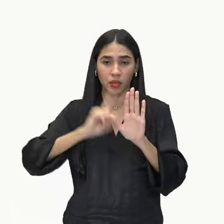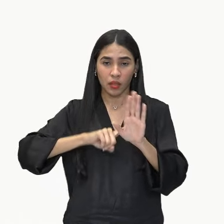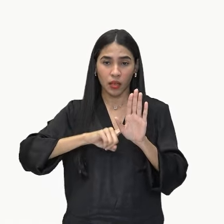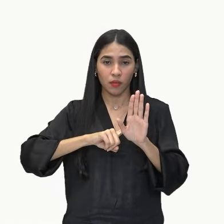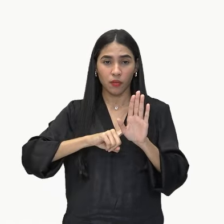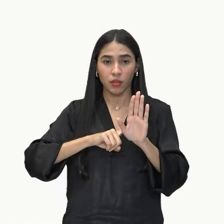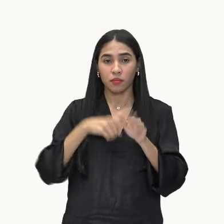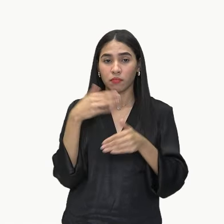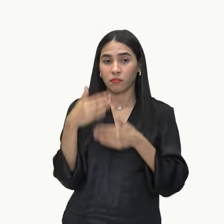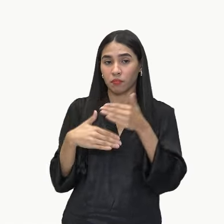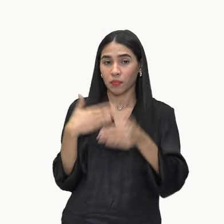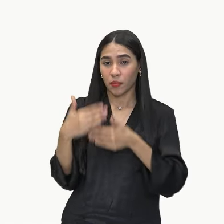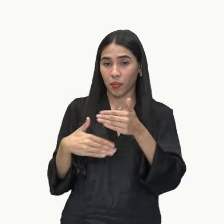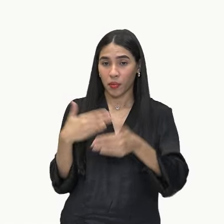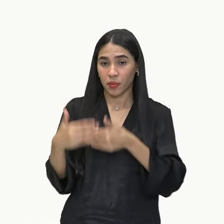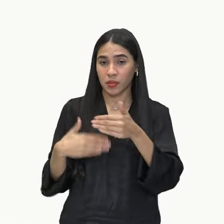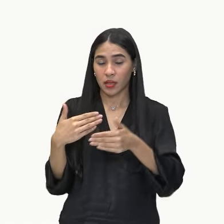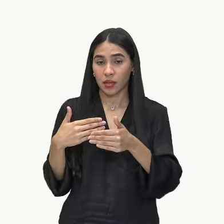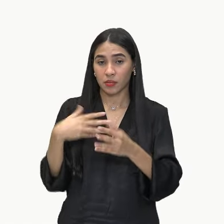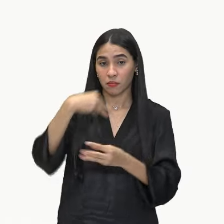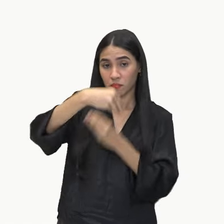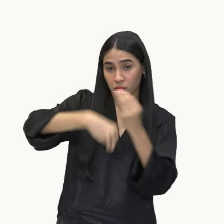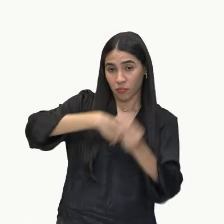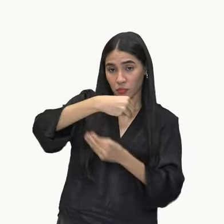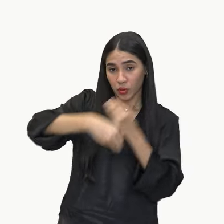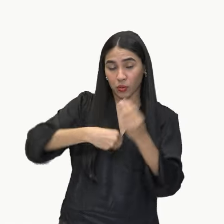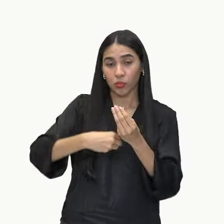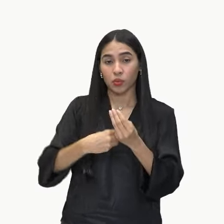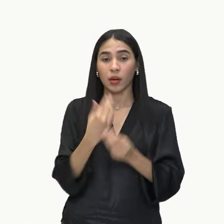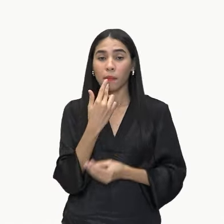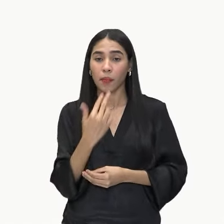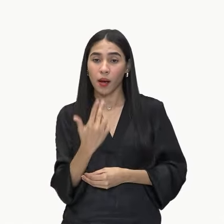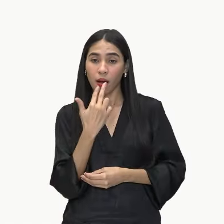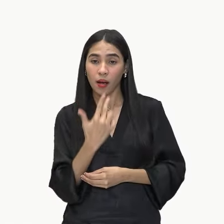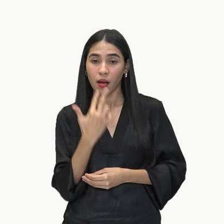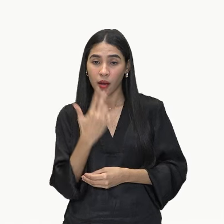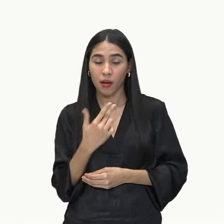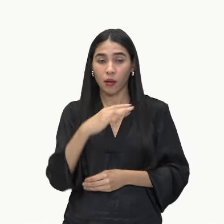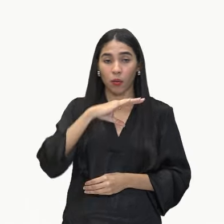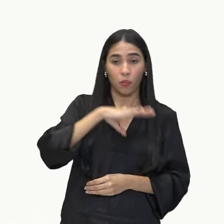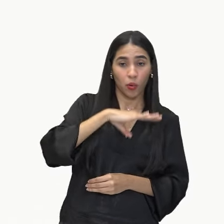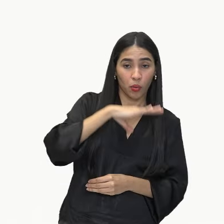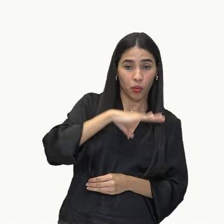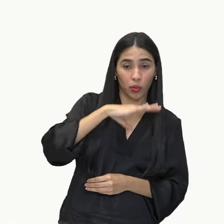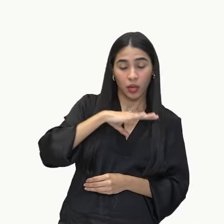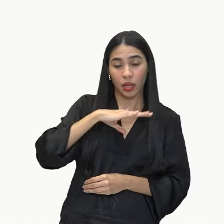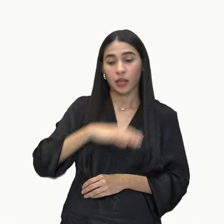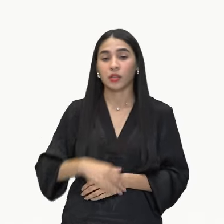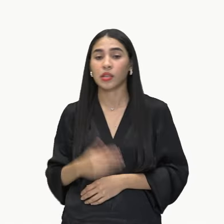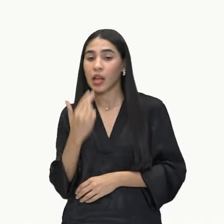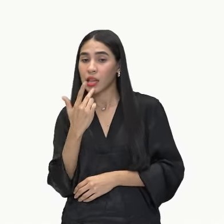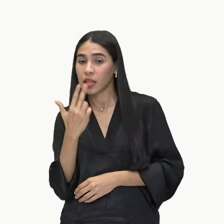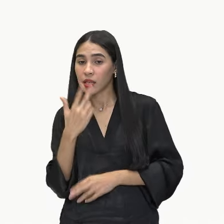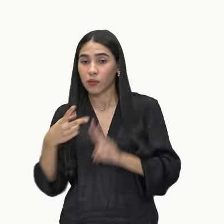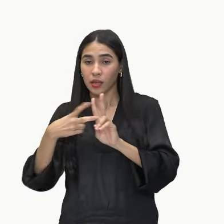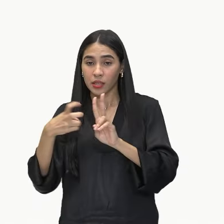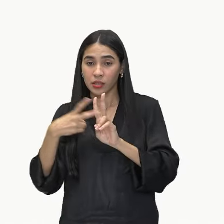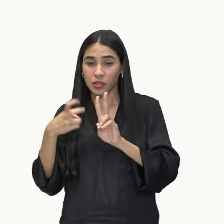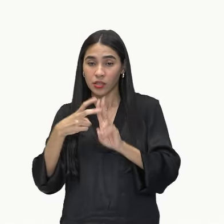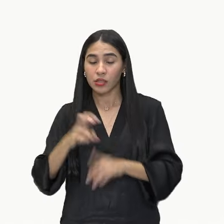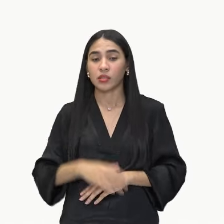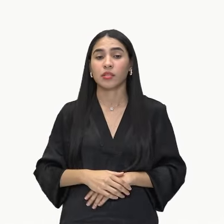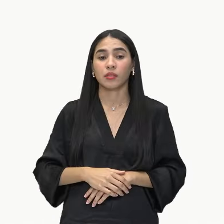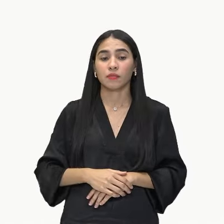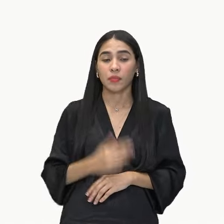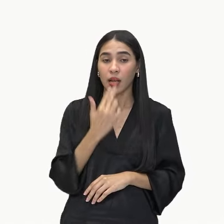esse processo das misturas das línguas do português com as línguas indígenas, com as línguas